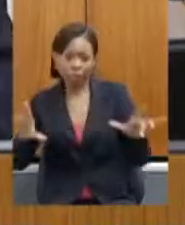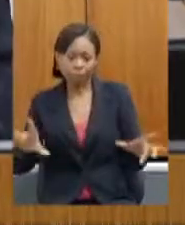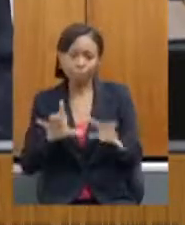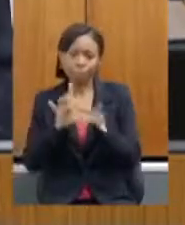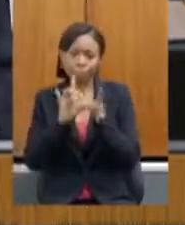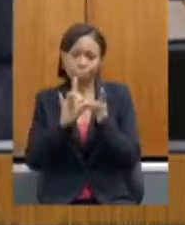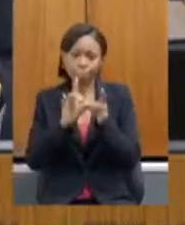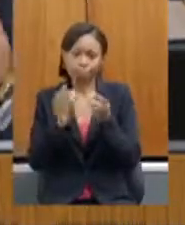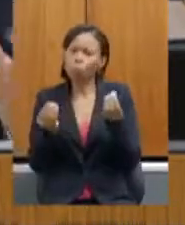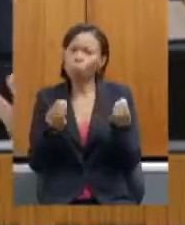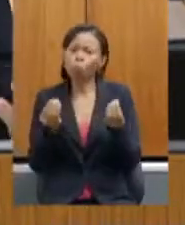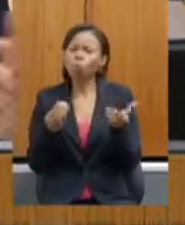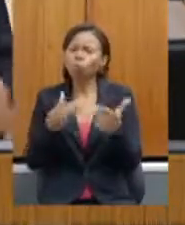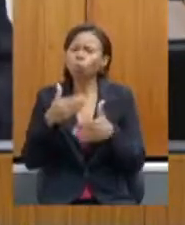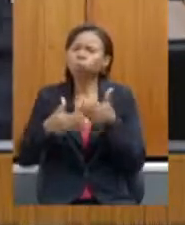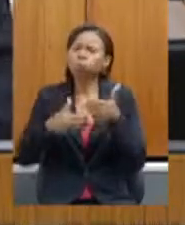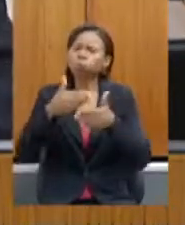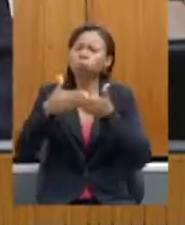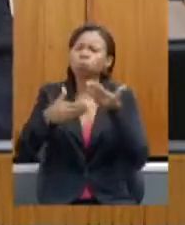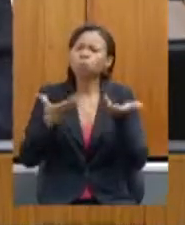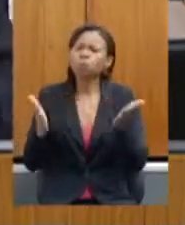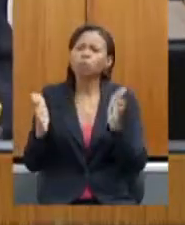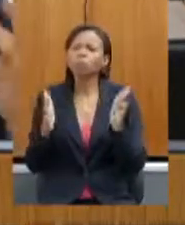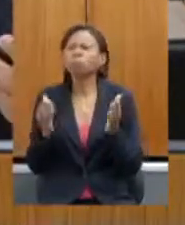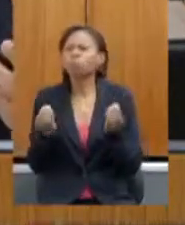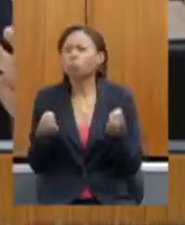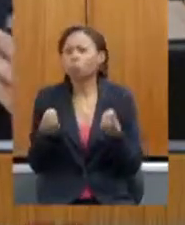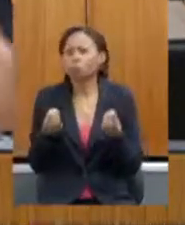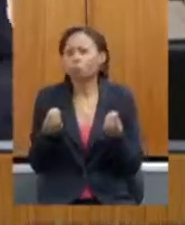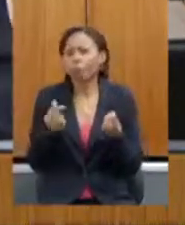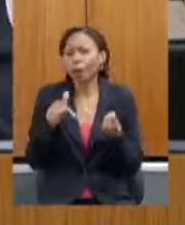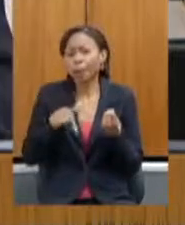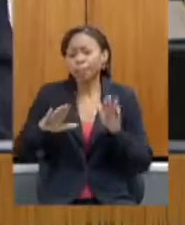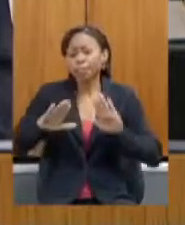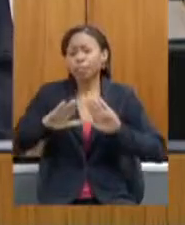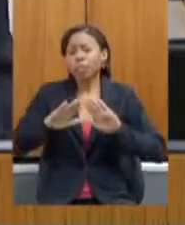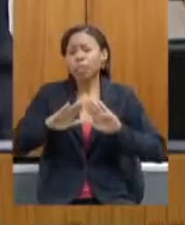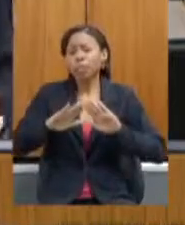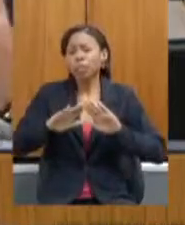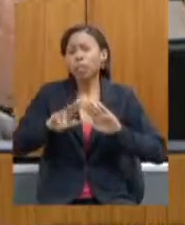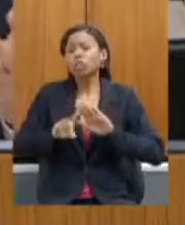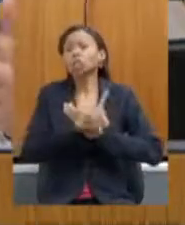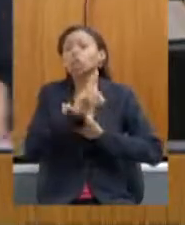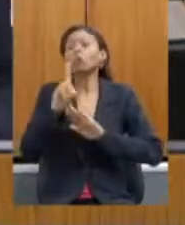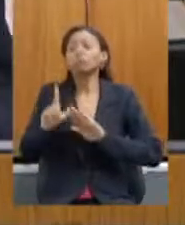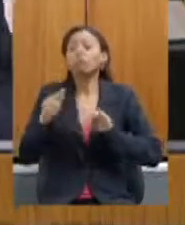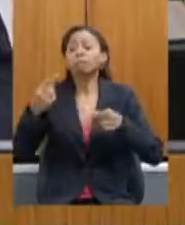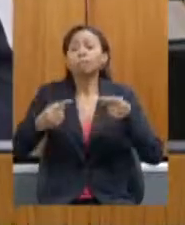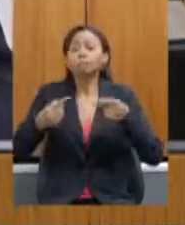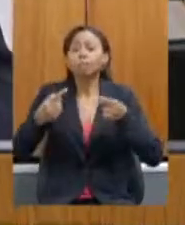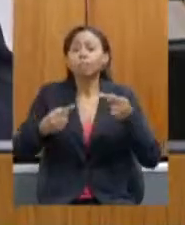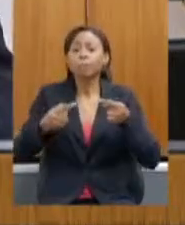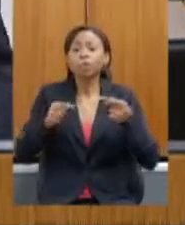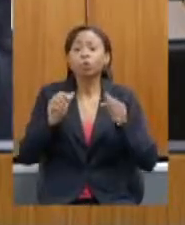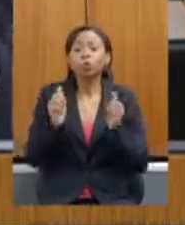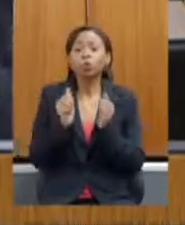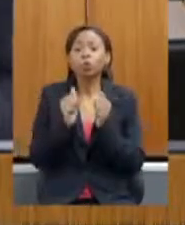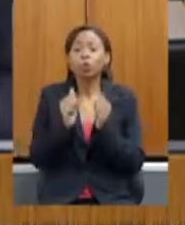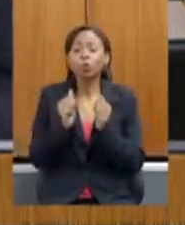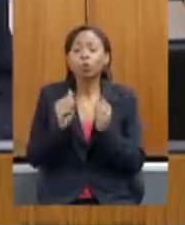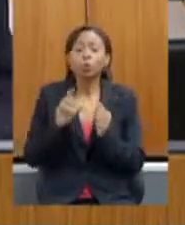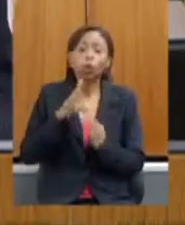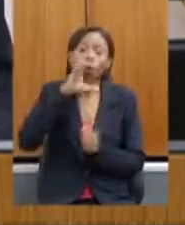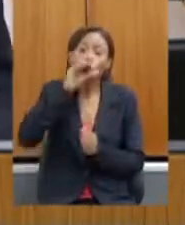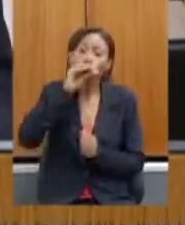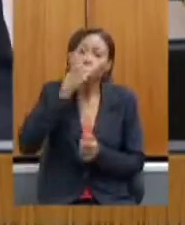nessa assembleia com a participação daqueles mais interessados eu acredito que são os servidores que são os